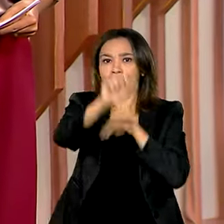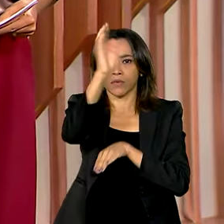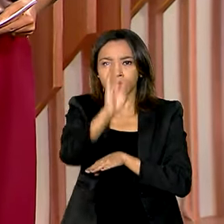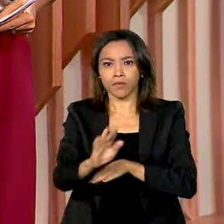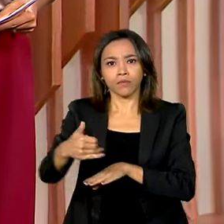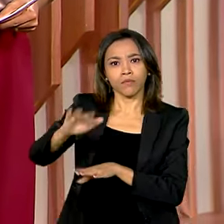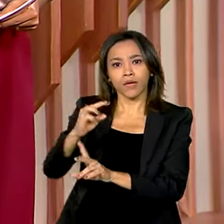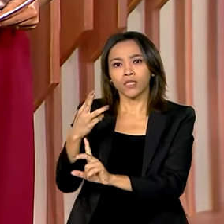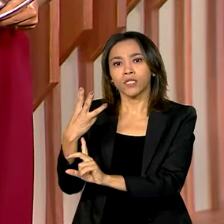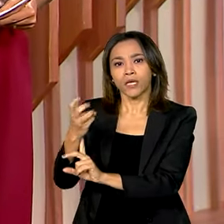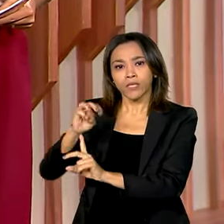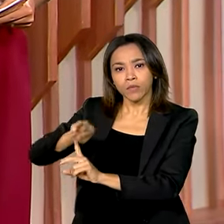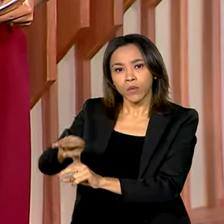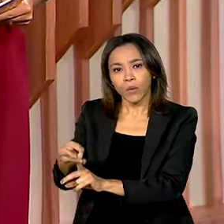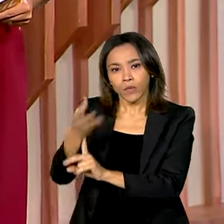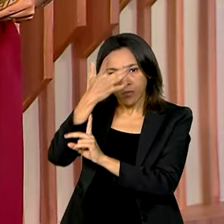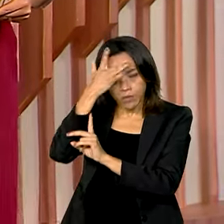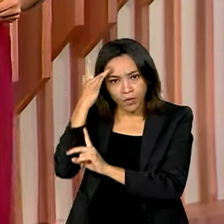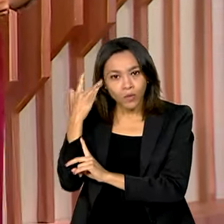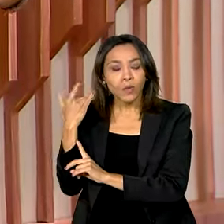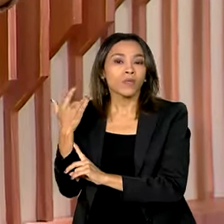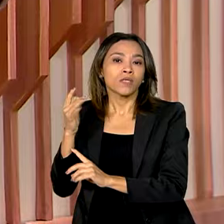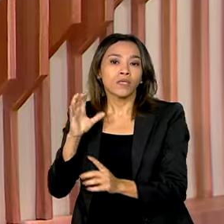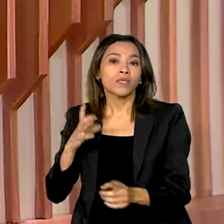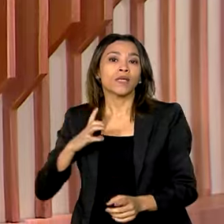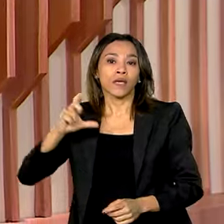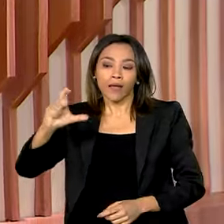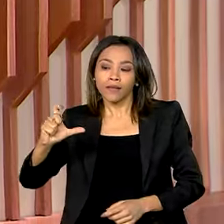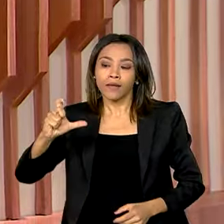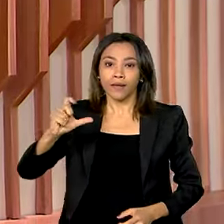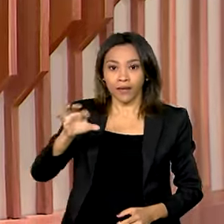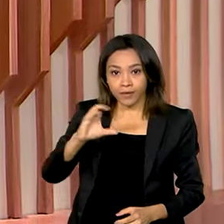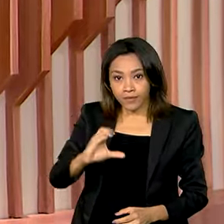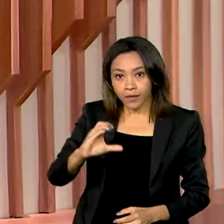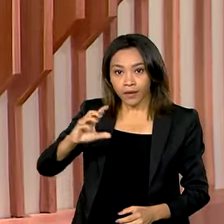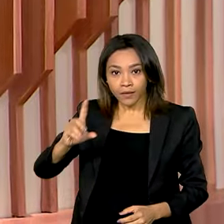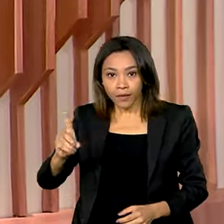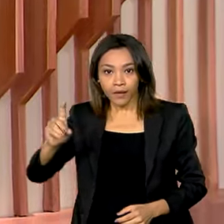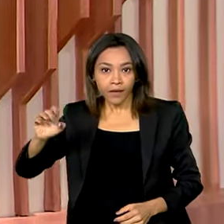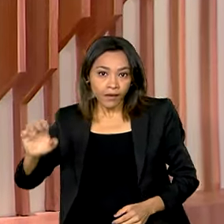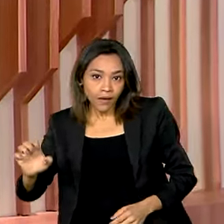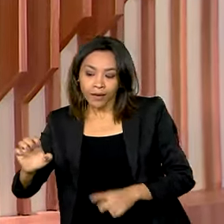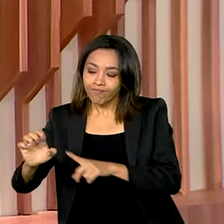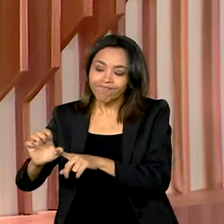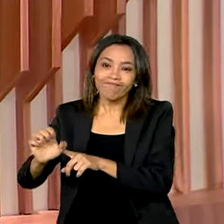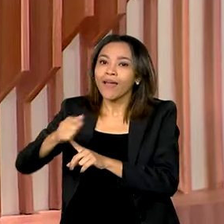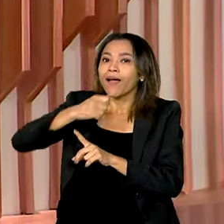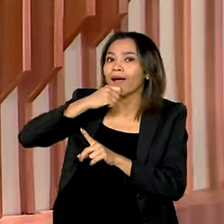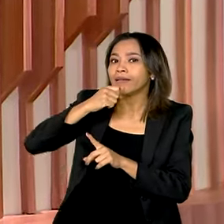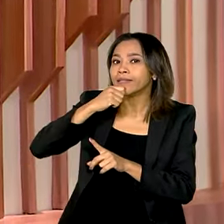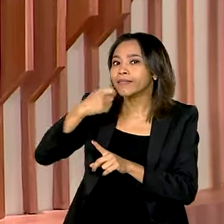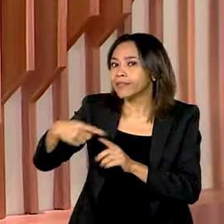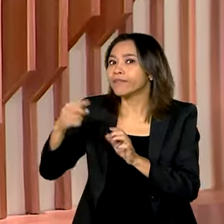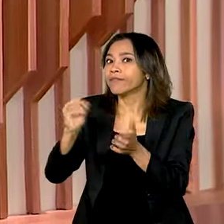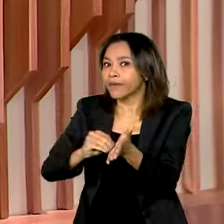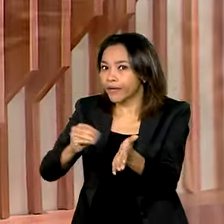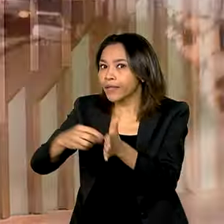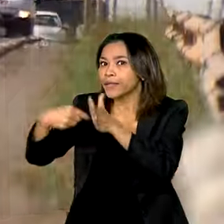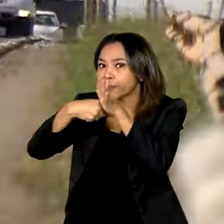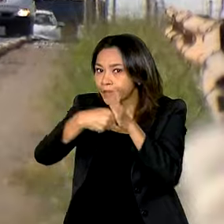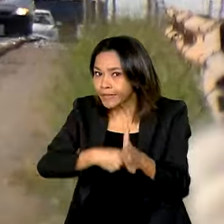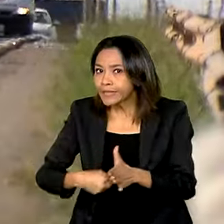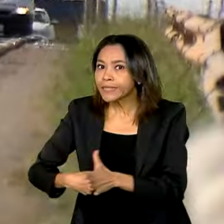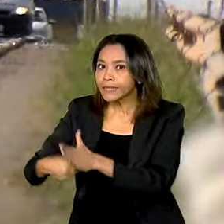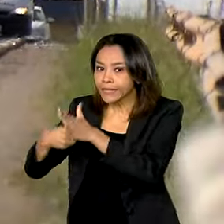milhões de condutores das categorias C, D e E ainda não realizaram o exame toxicológico. O